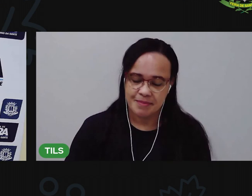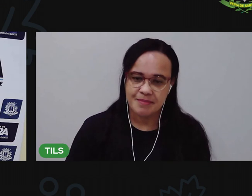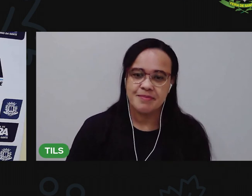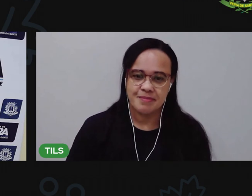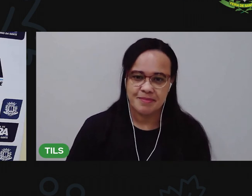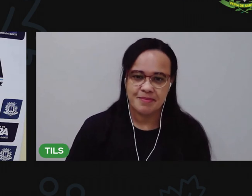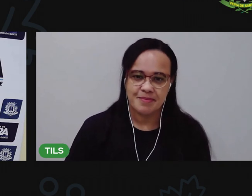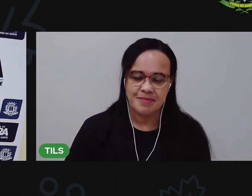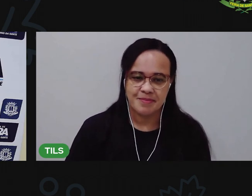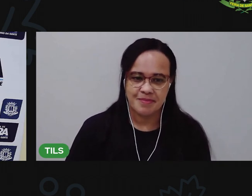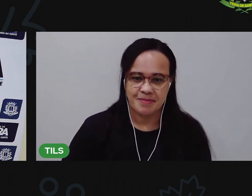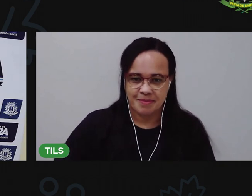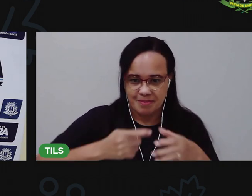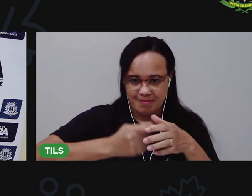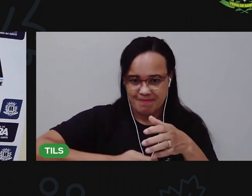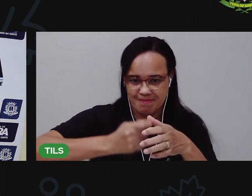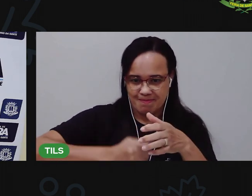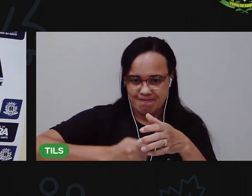Vai ficar preso.